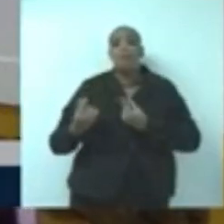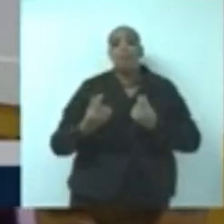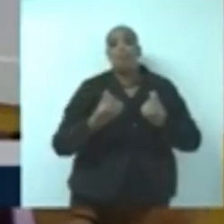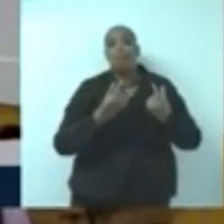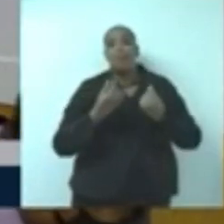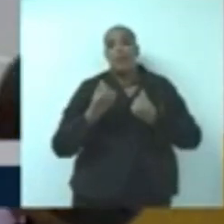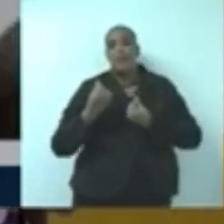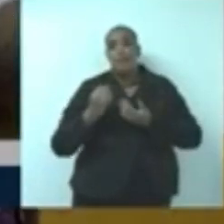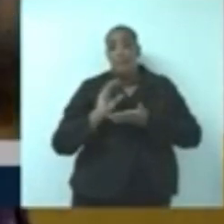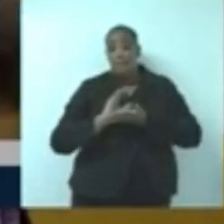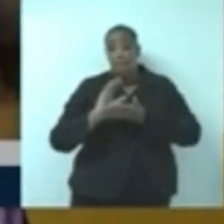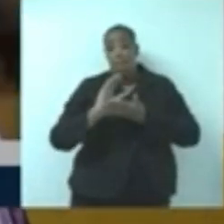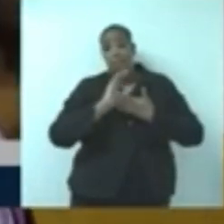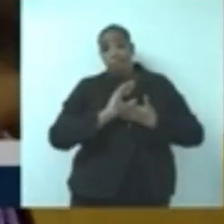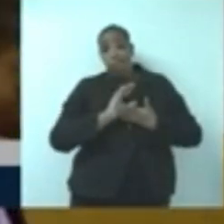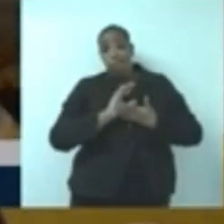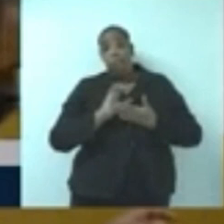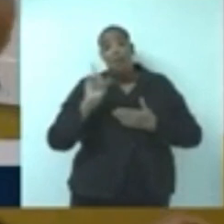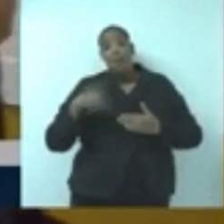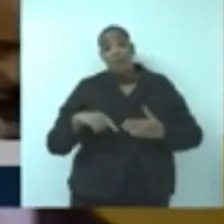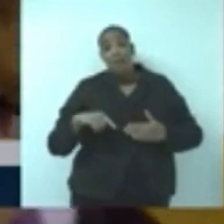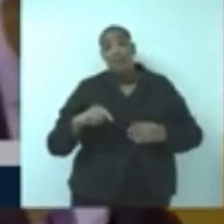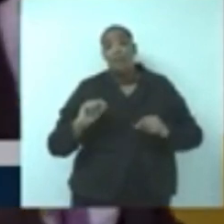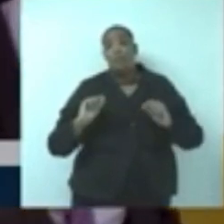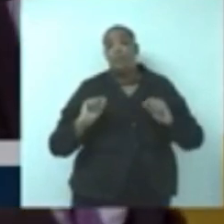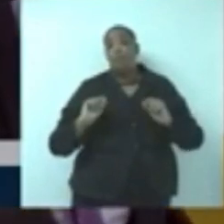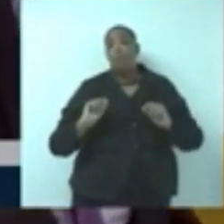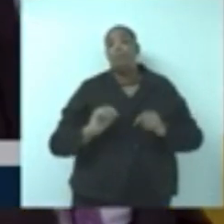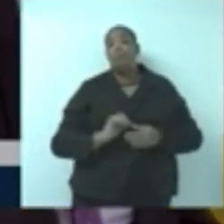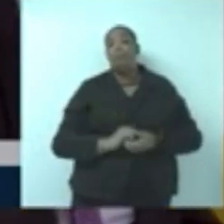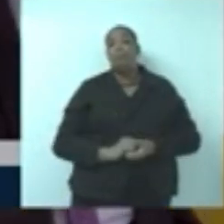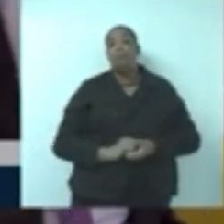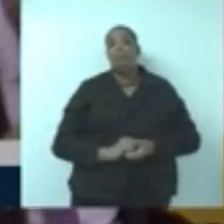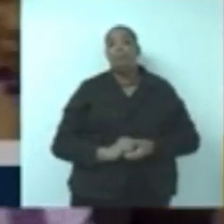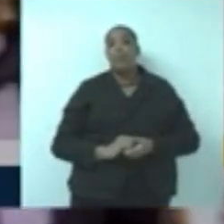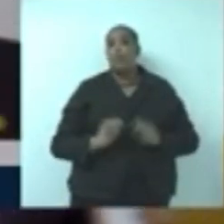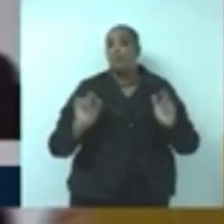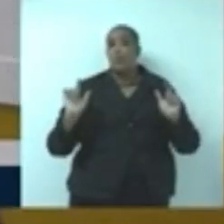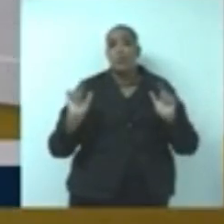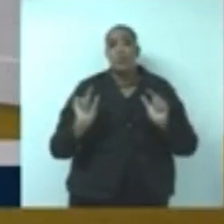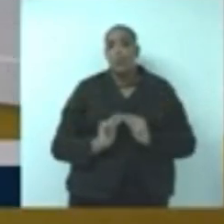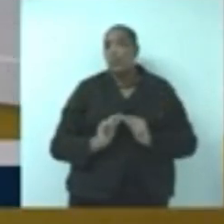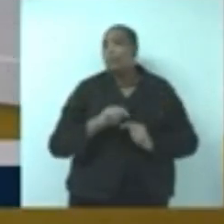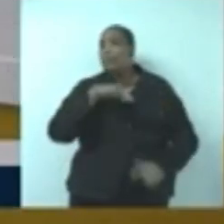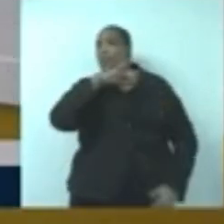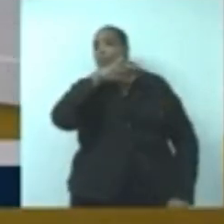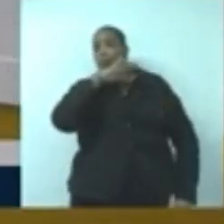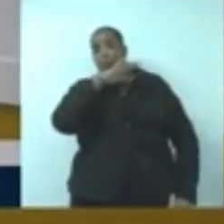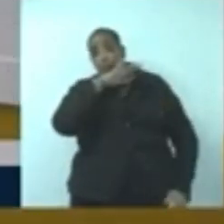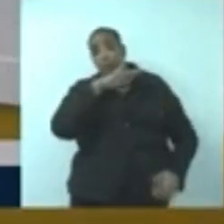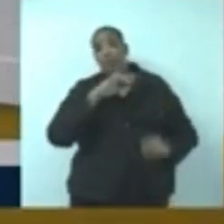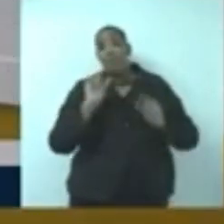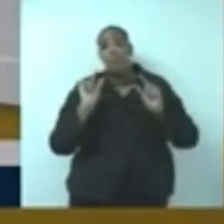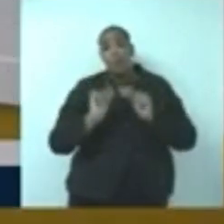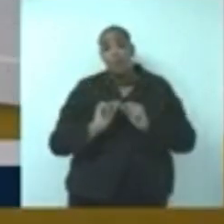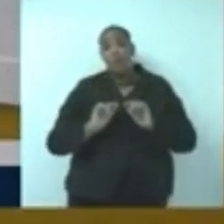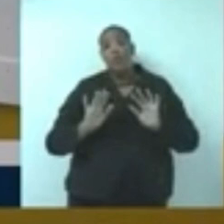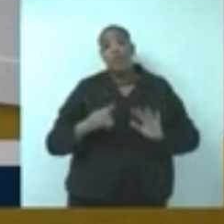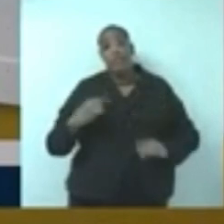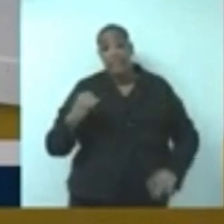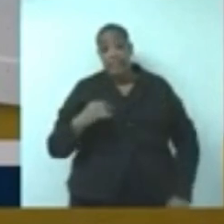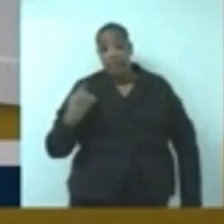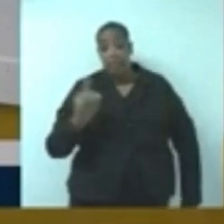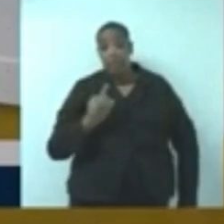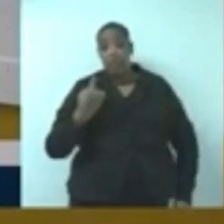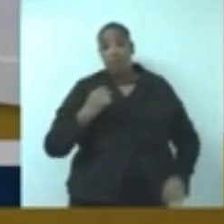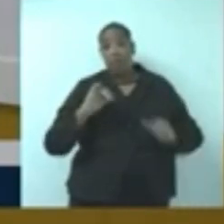da nossa cidade é um orçamento muito baixo, muito ruim, a arrecadação nossa é muito pouca. E se